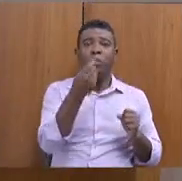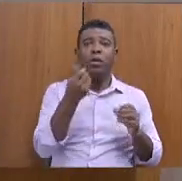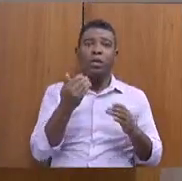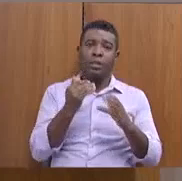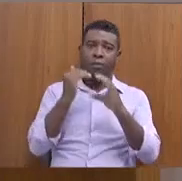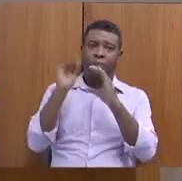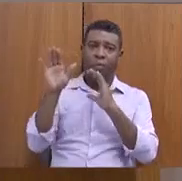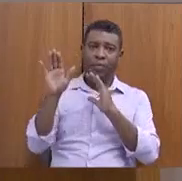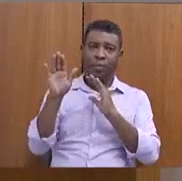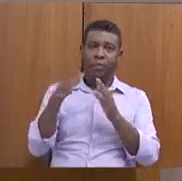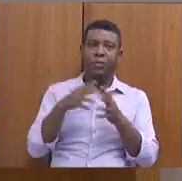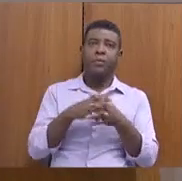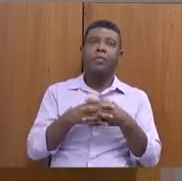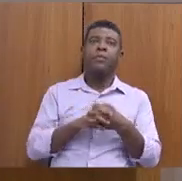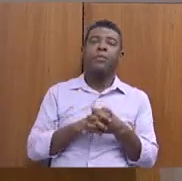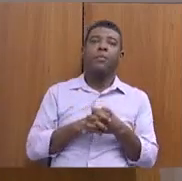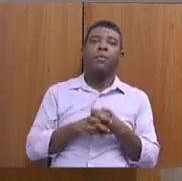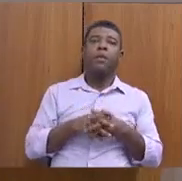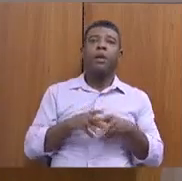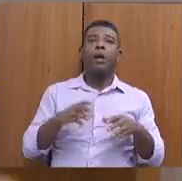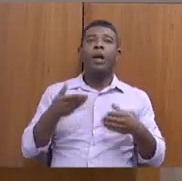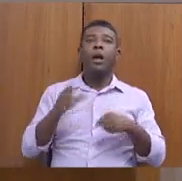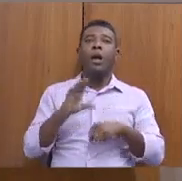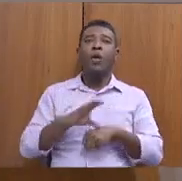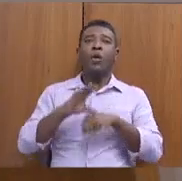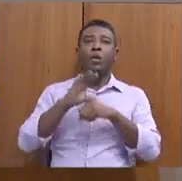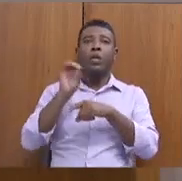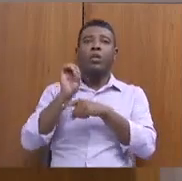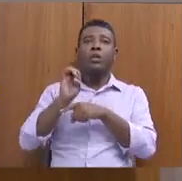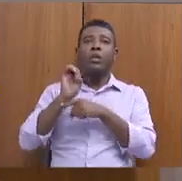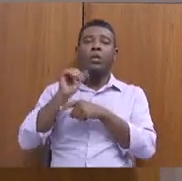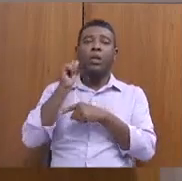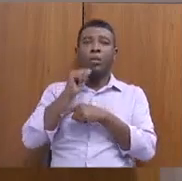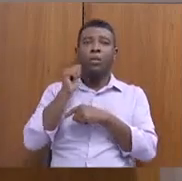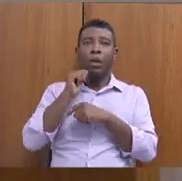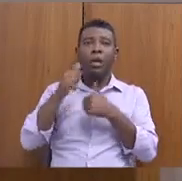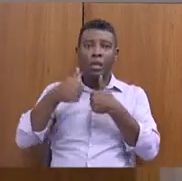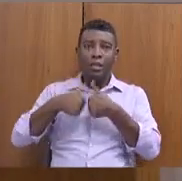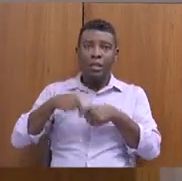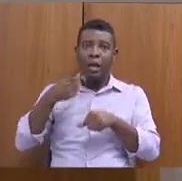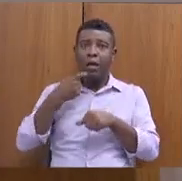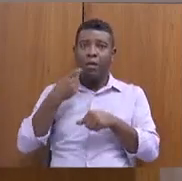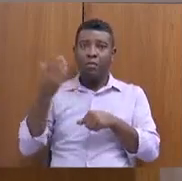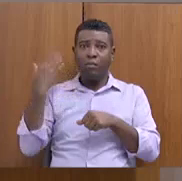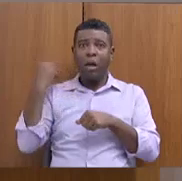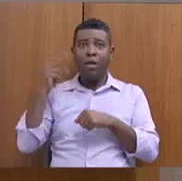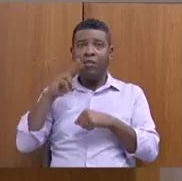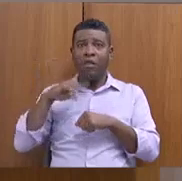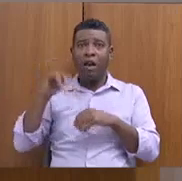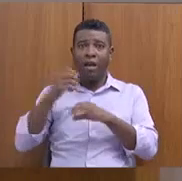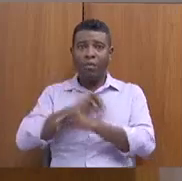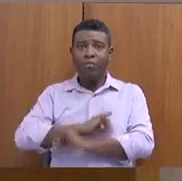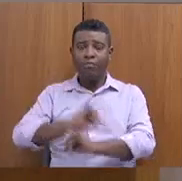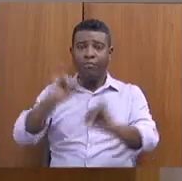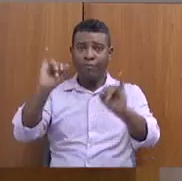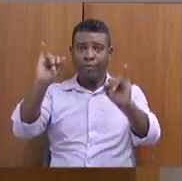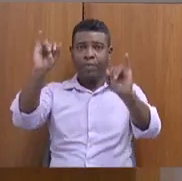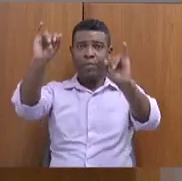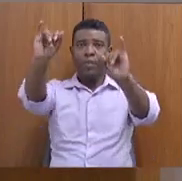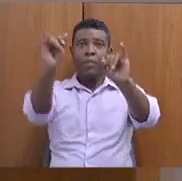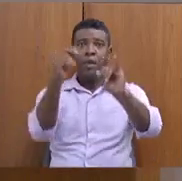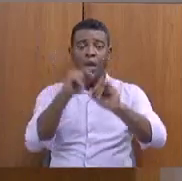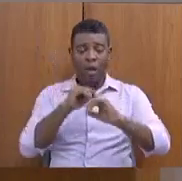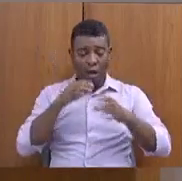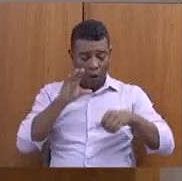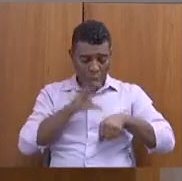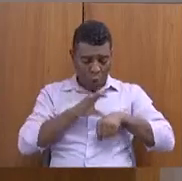Quanto ao Conselho Estadual da Mulher, ele está prestes a ser republicado. O próprio Conselho decidiu